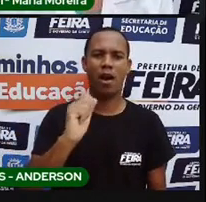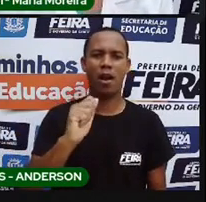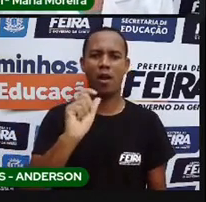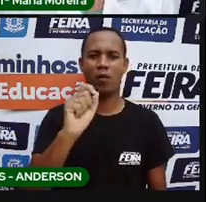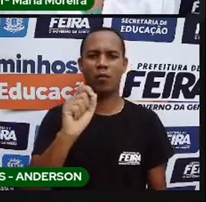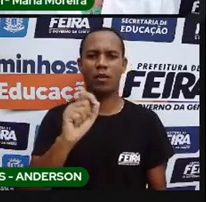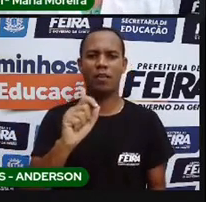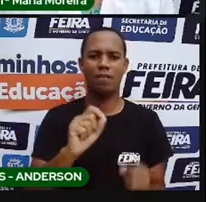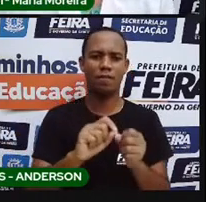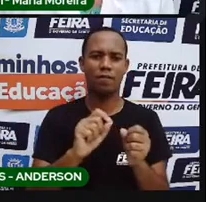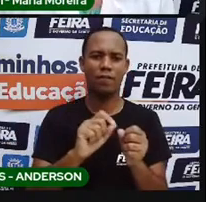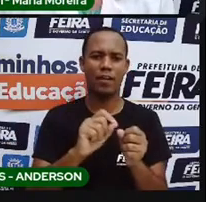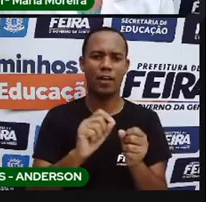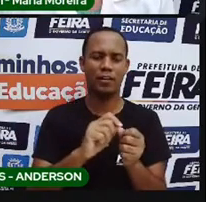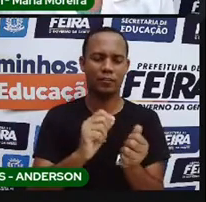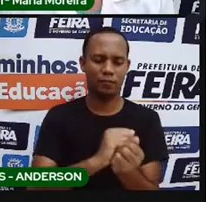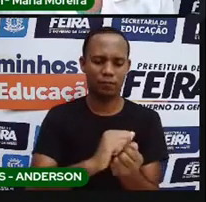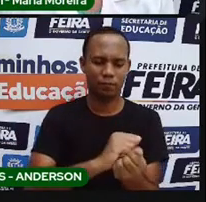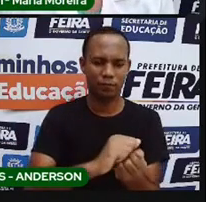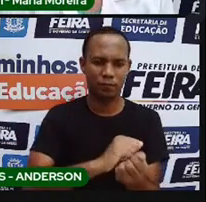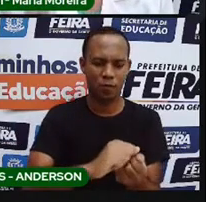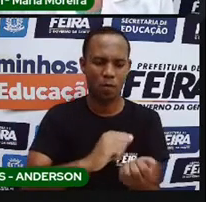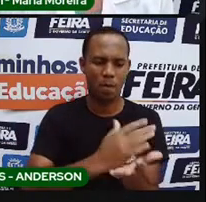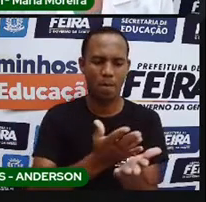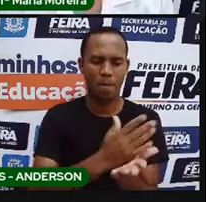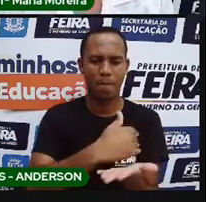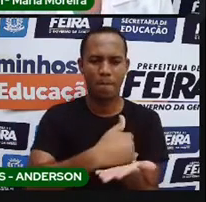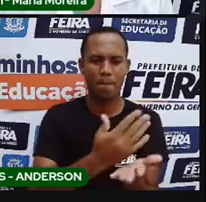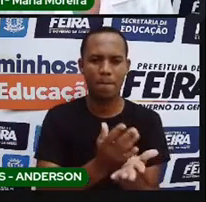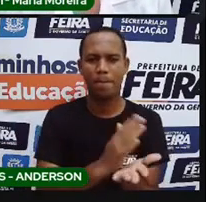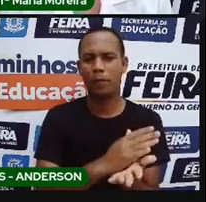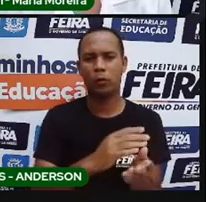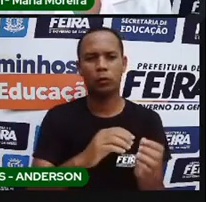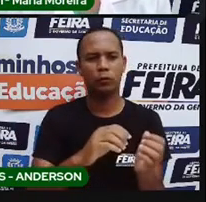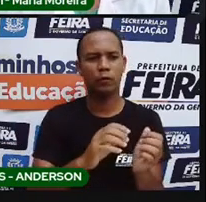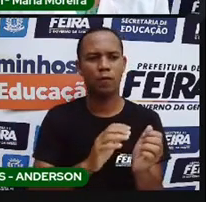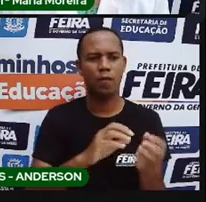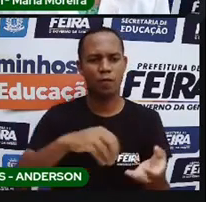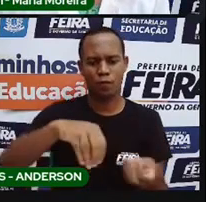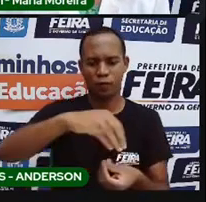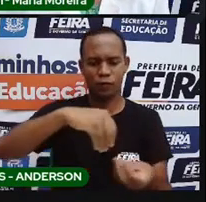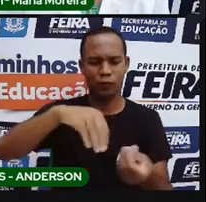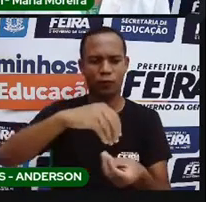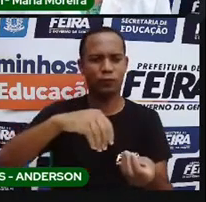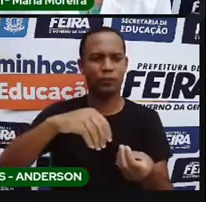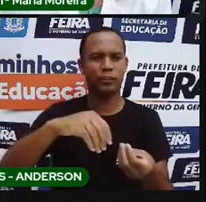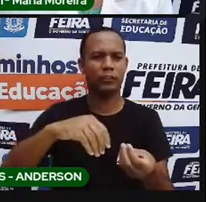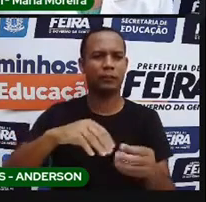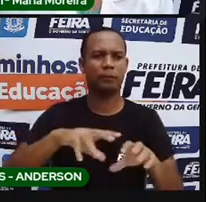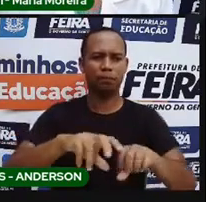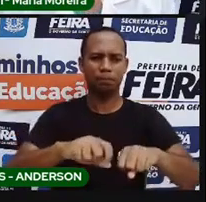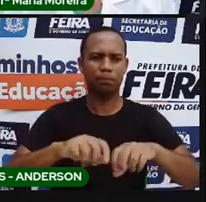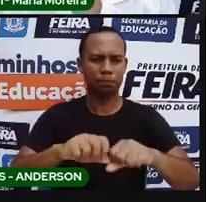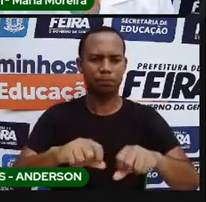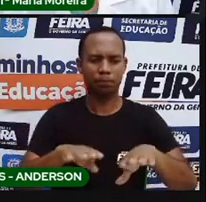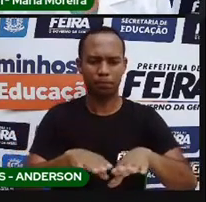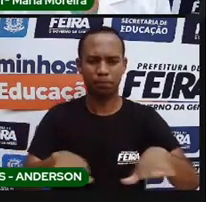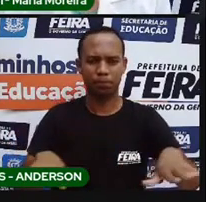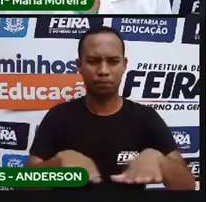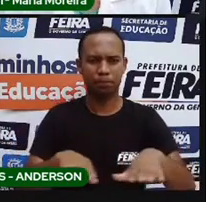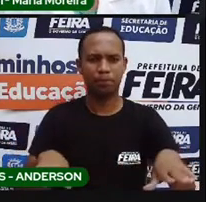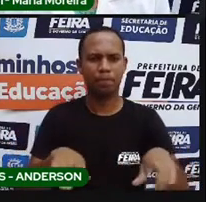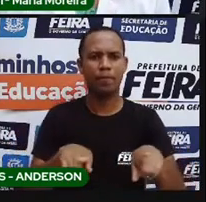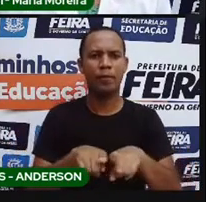beijos, né? A tapioca mesmo, para fazer farinha, para fazer várias receitas aí. A batata